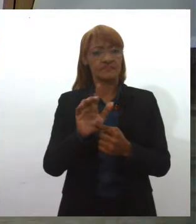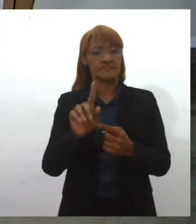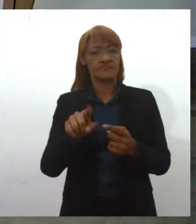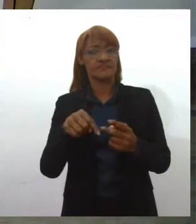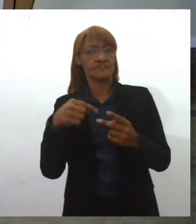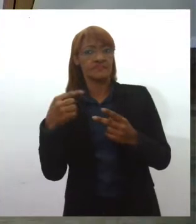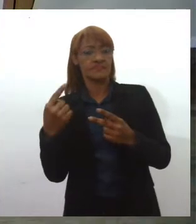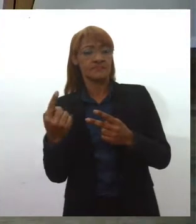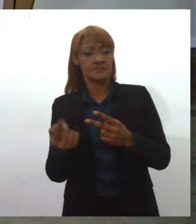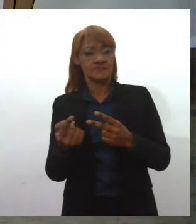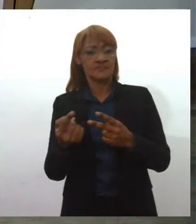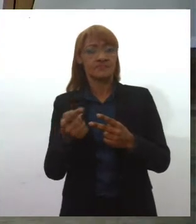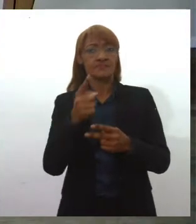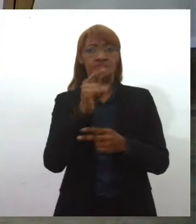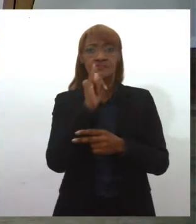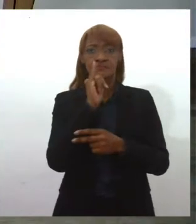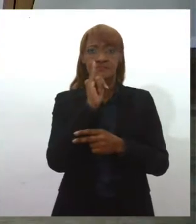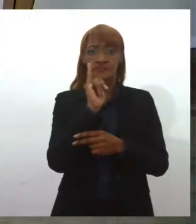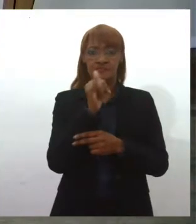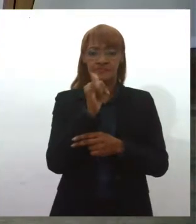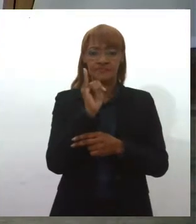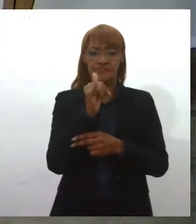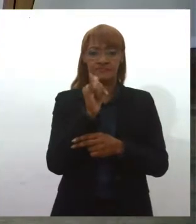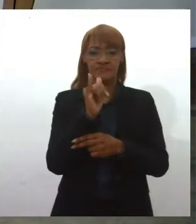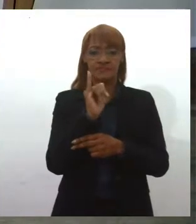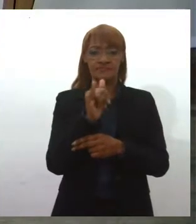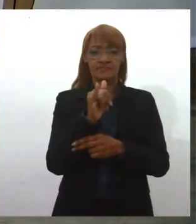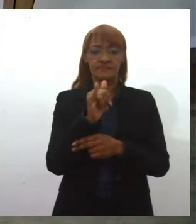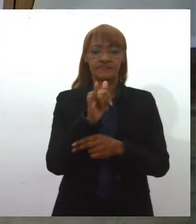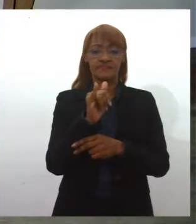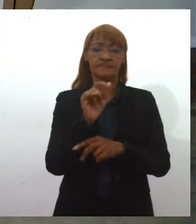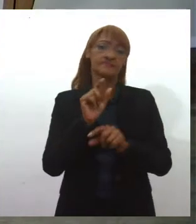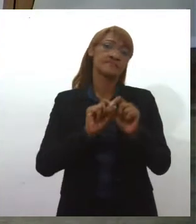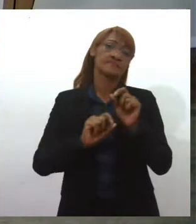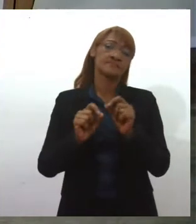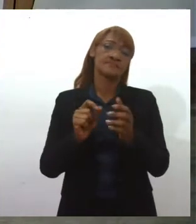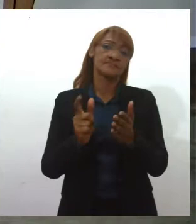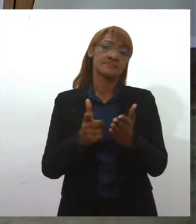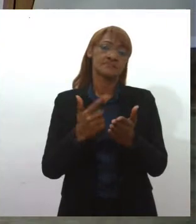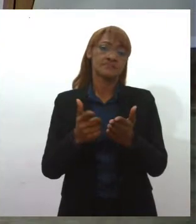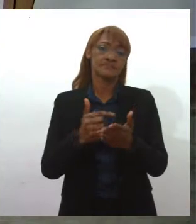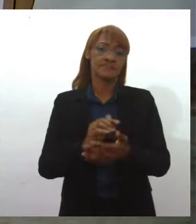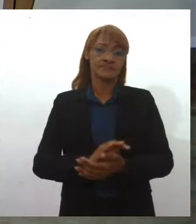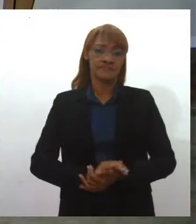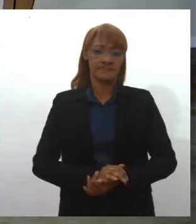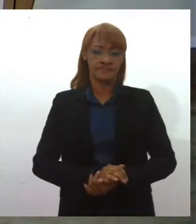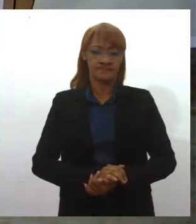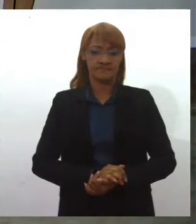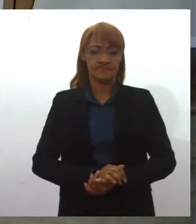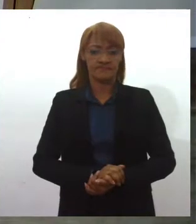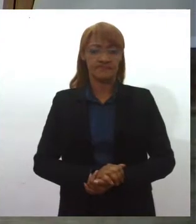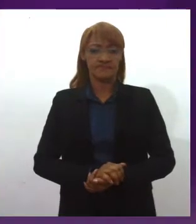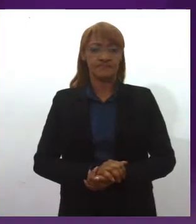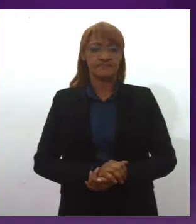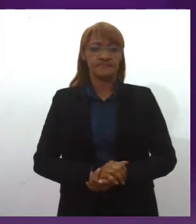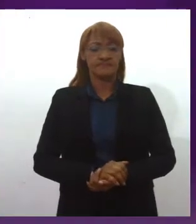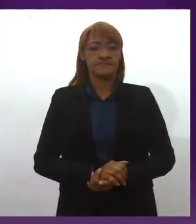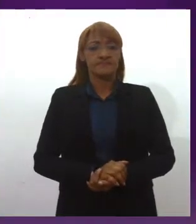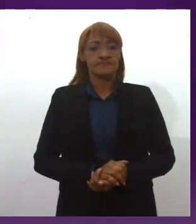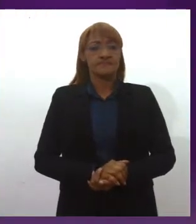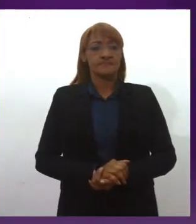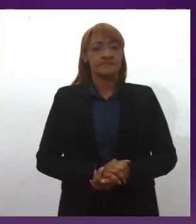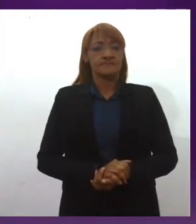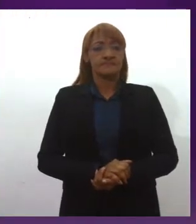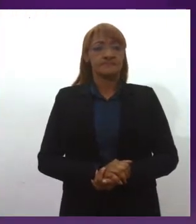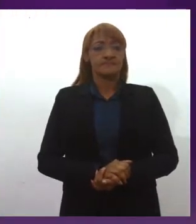aqui os seus relatos e um pouquinho do seu livro, né? Vamos ver, solta aí para a gente acompanhar. Música